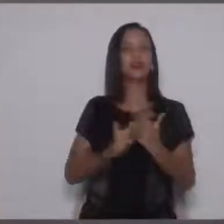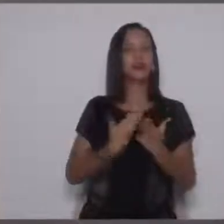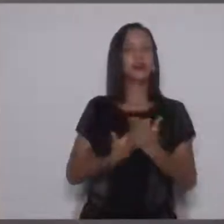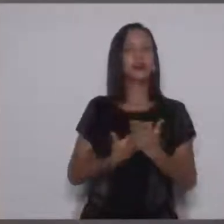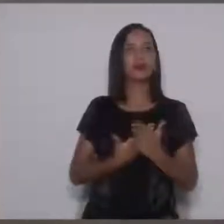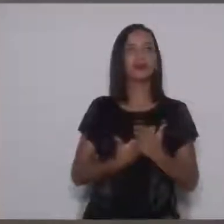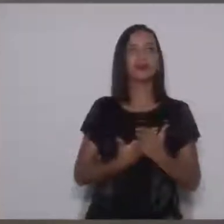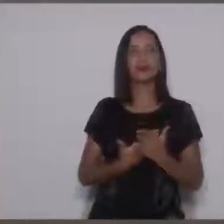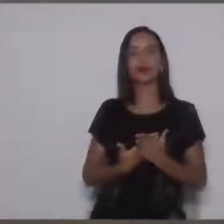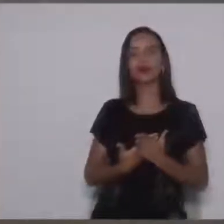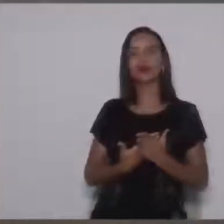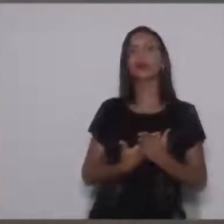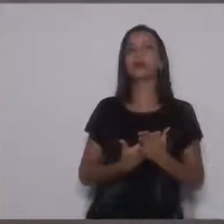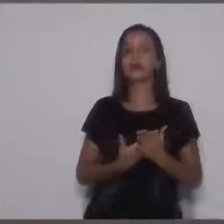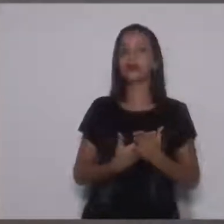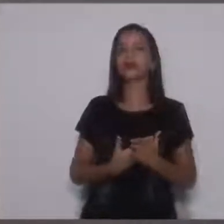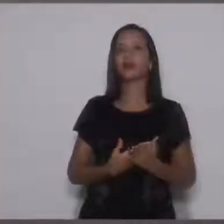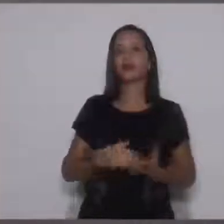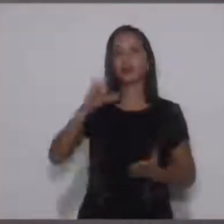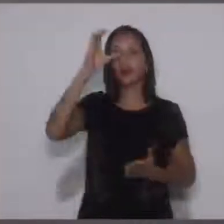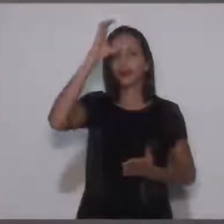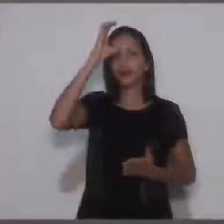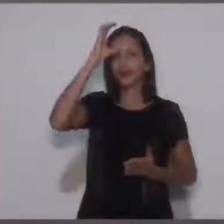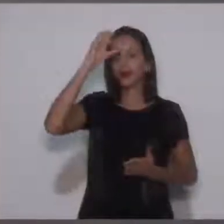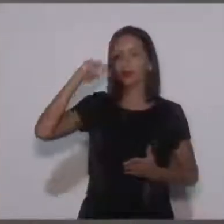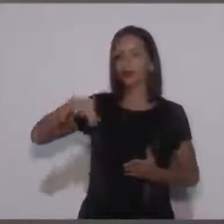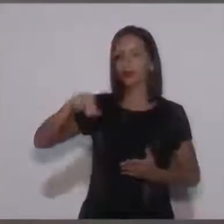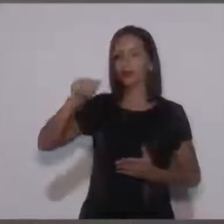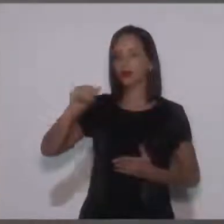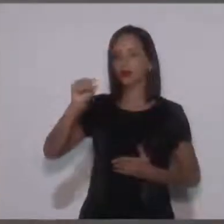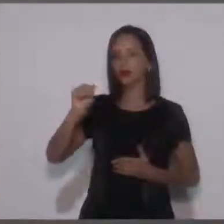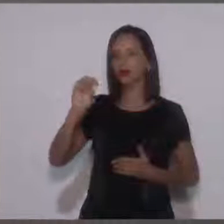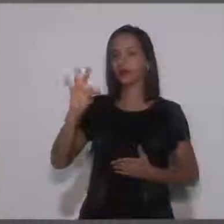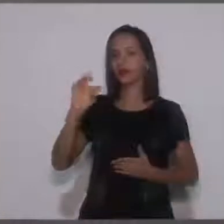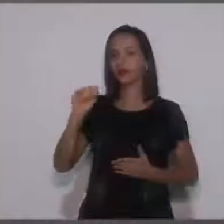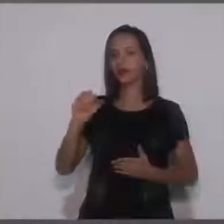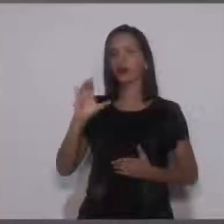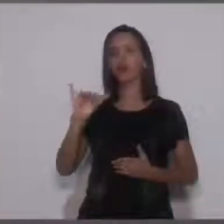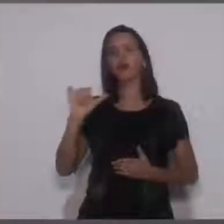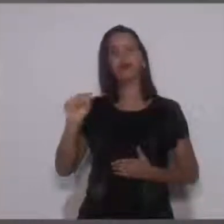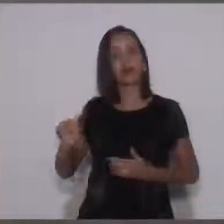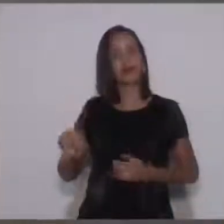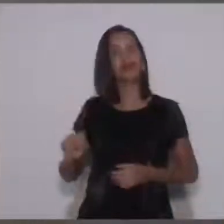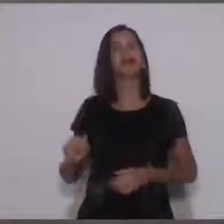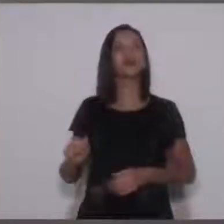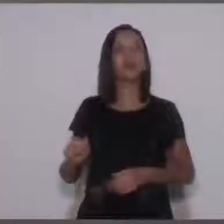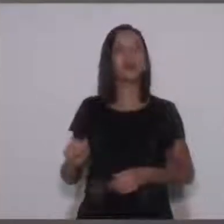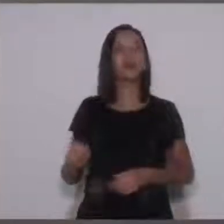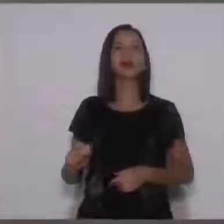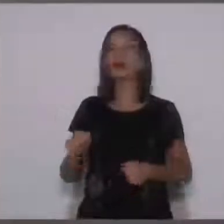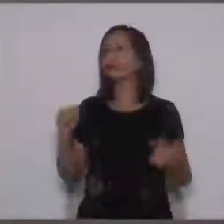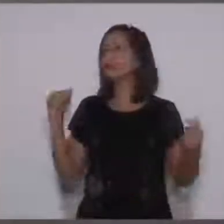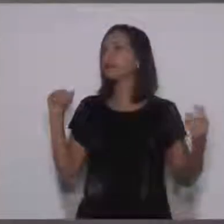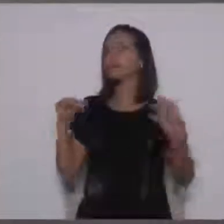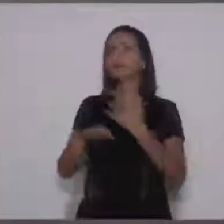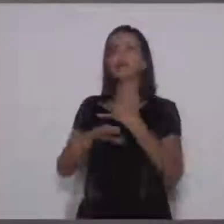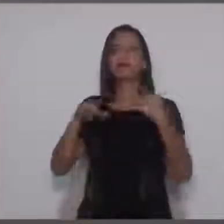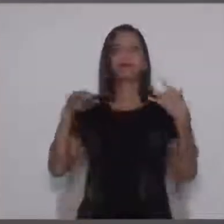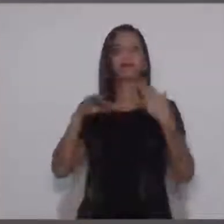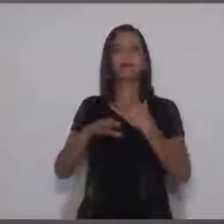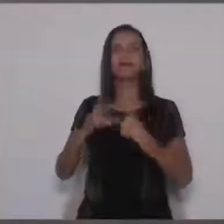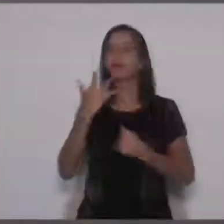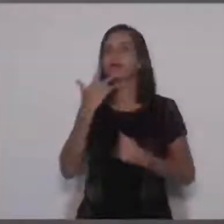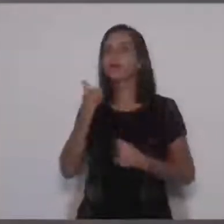Anastácia, de manhãzinha, que é, gente, é intenso ali a movimentação de veículos desses pais,